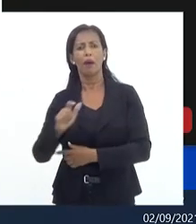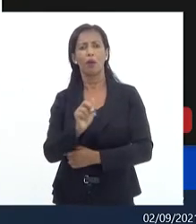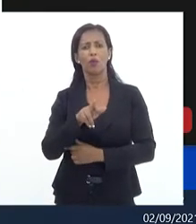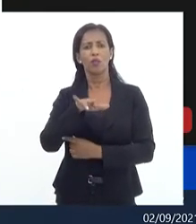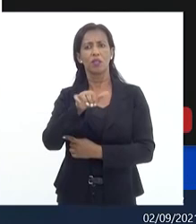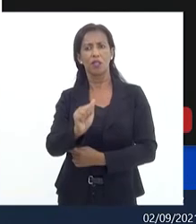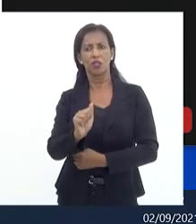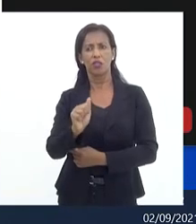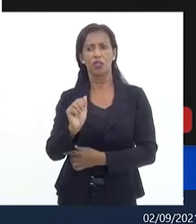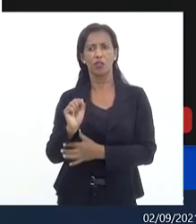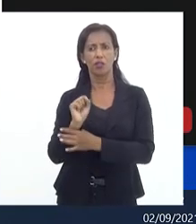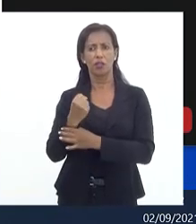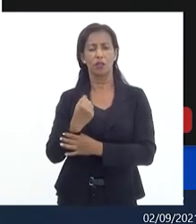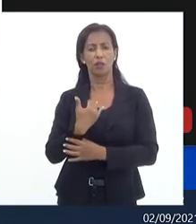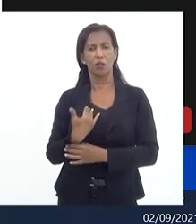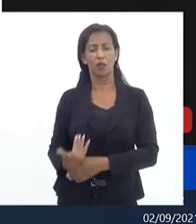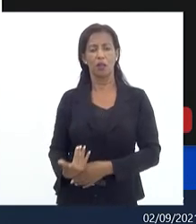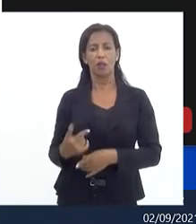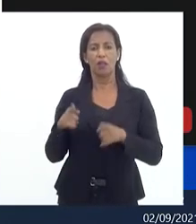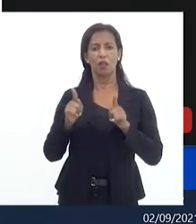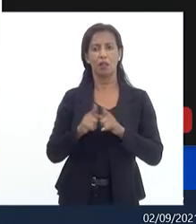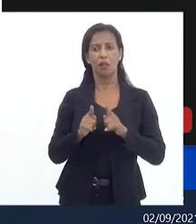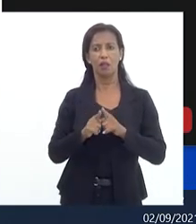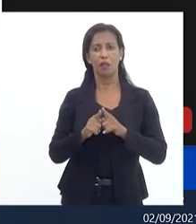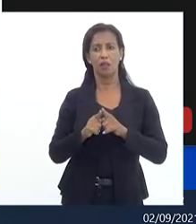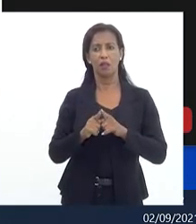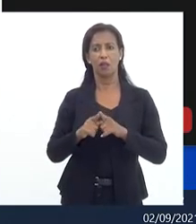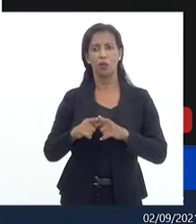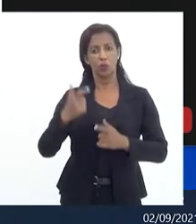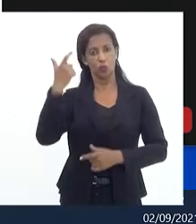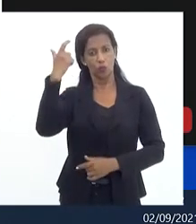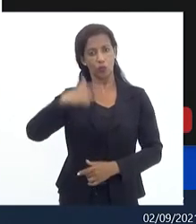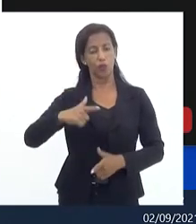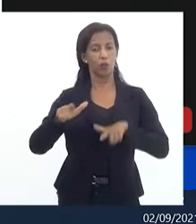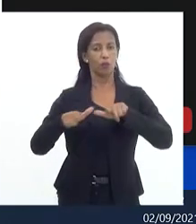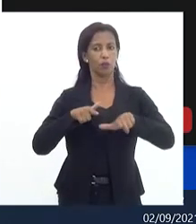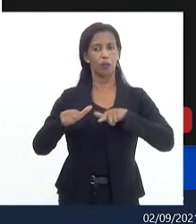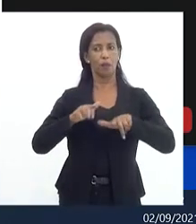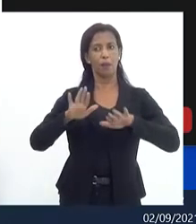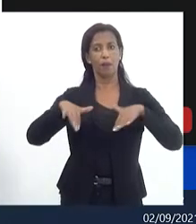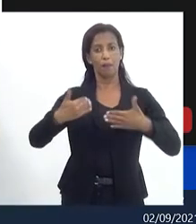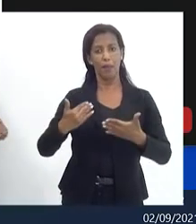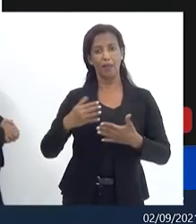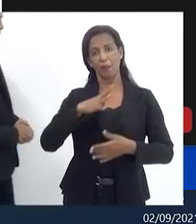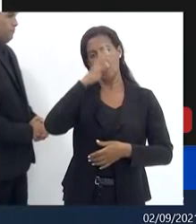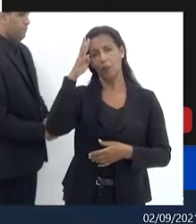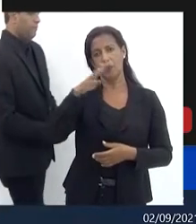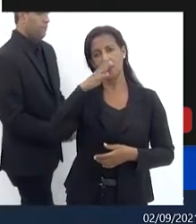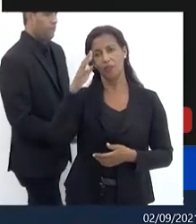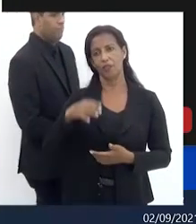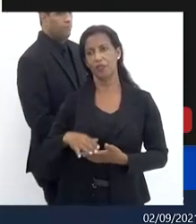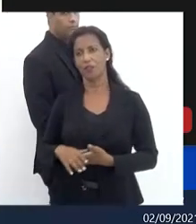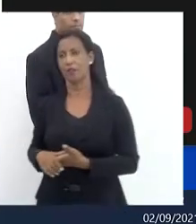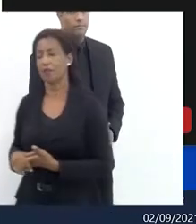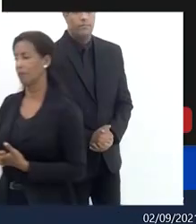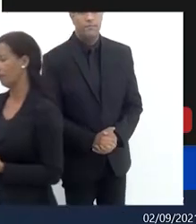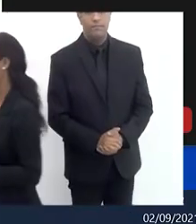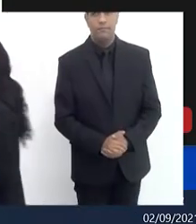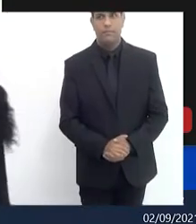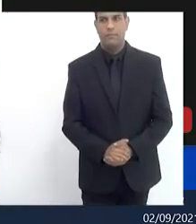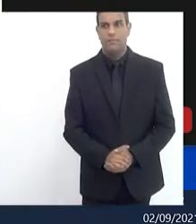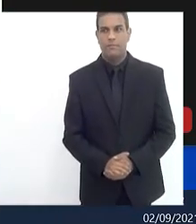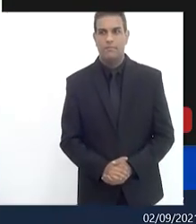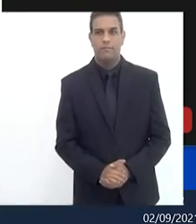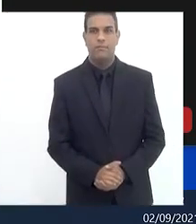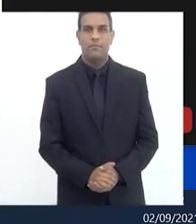pública as limitações na realização do seu ofício bem como o excesso e avaliar caso haja esse